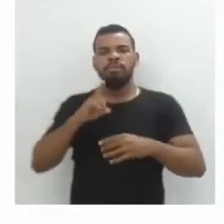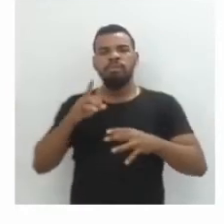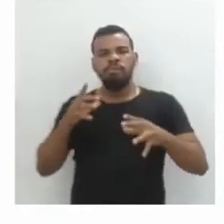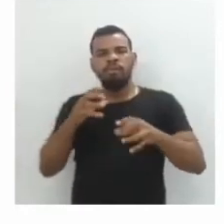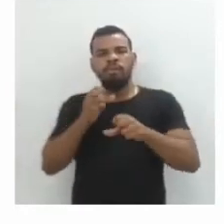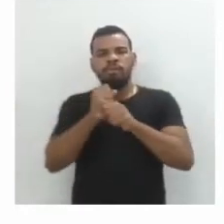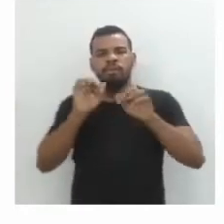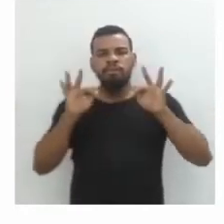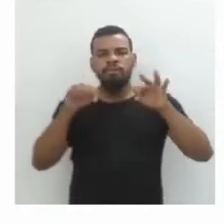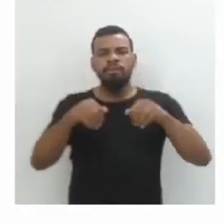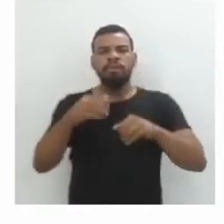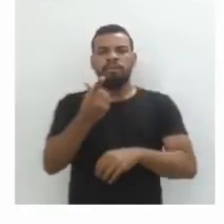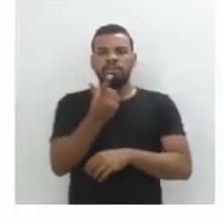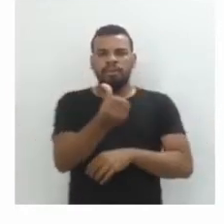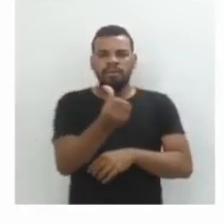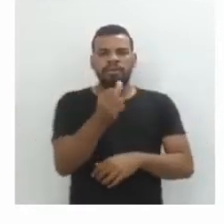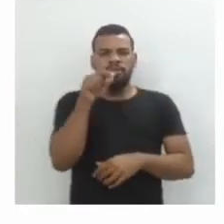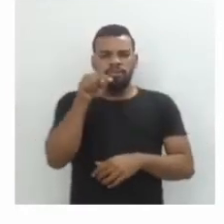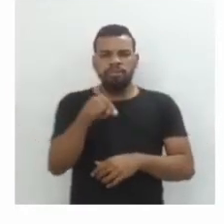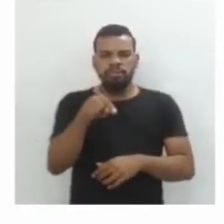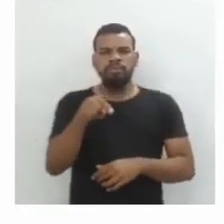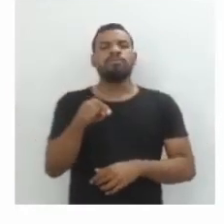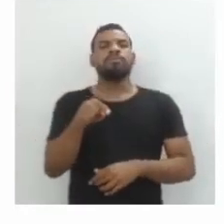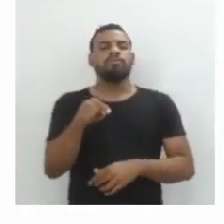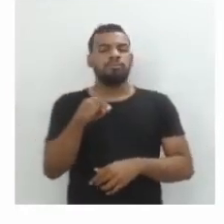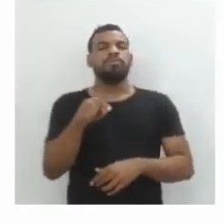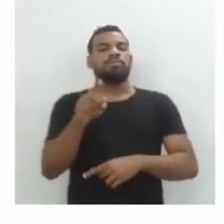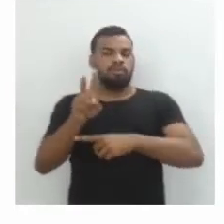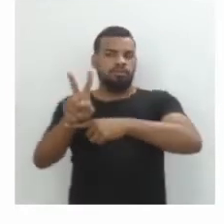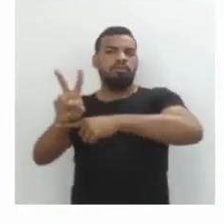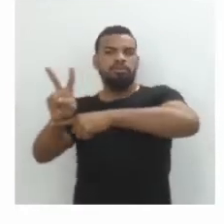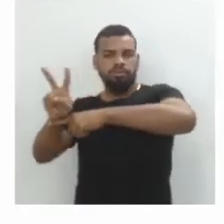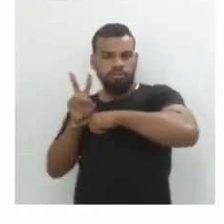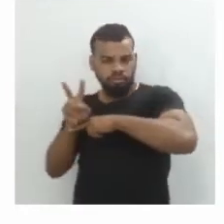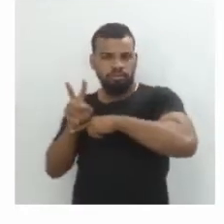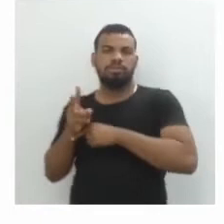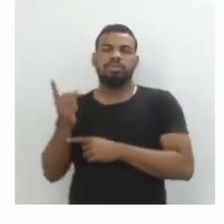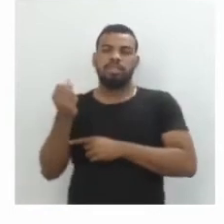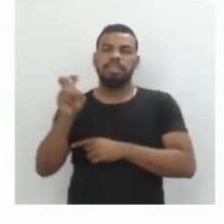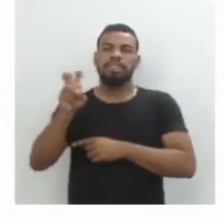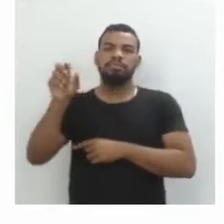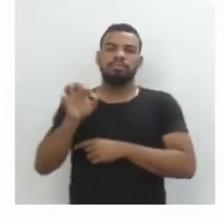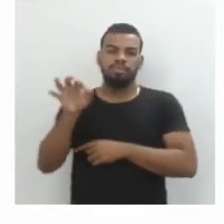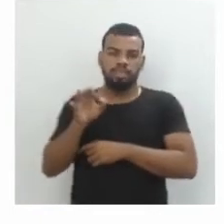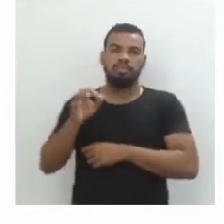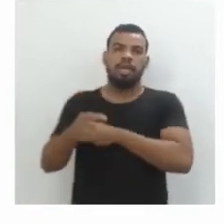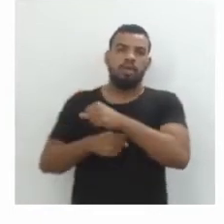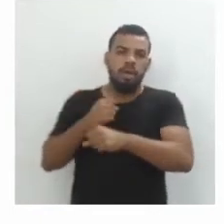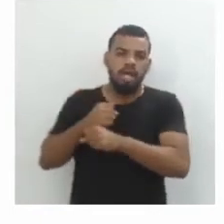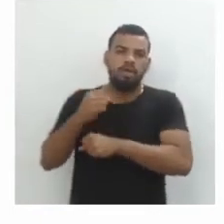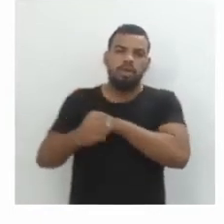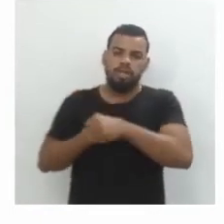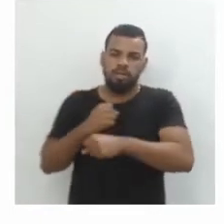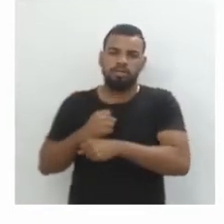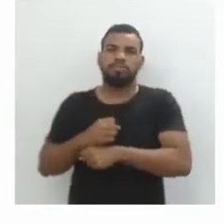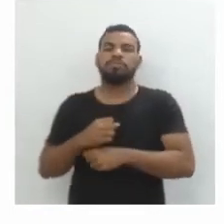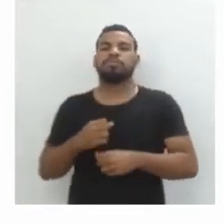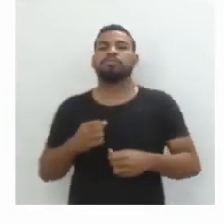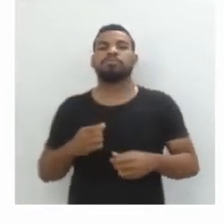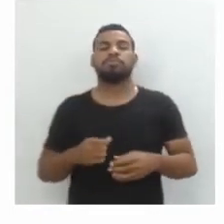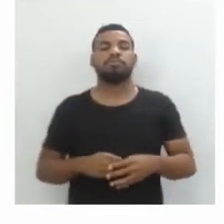gerado no capital de R$16.000,00, que foi um empréstimo, a taxa de 5% ao ano sobre juros simples e juros compostos.